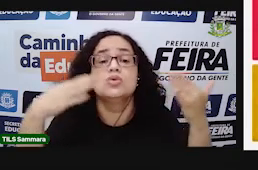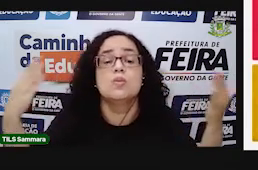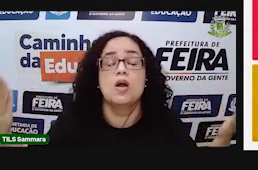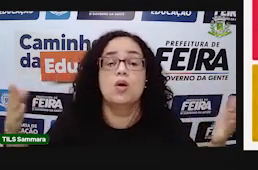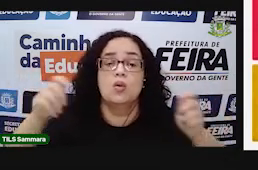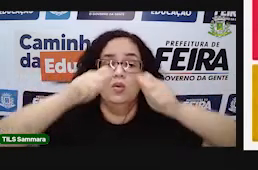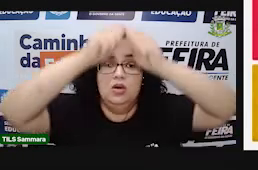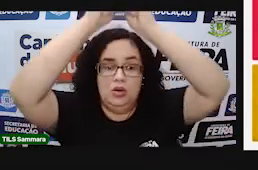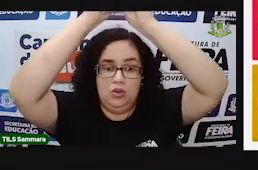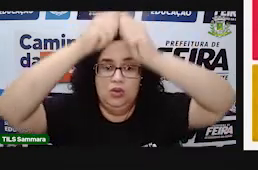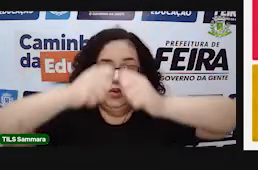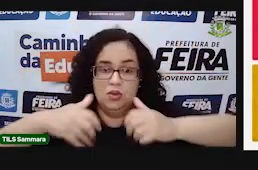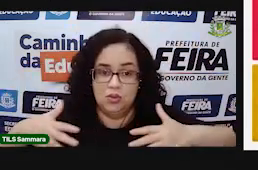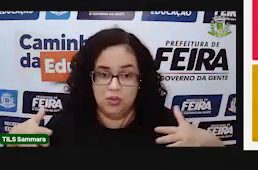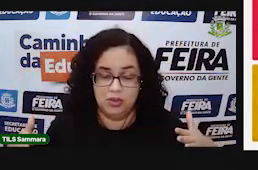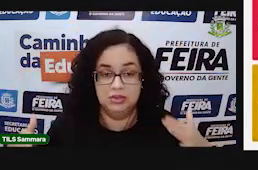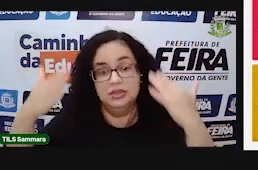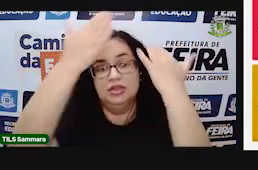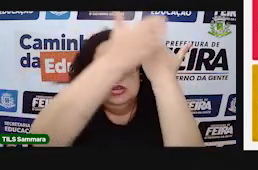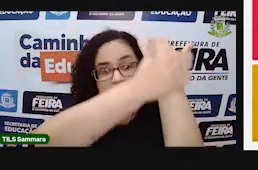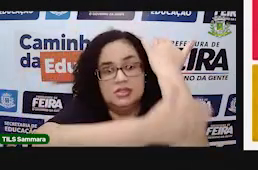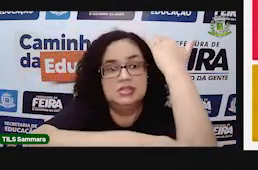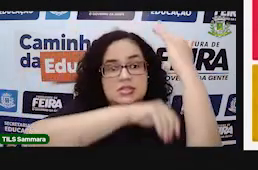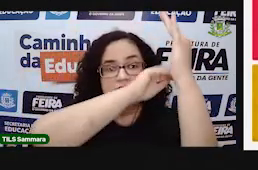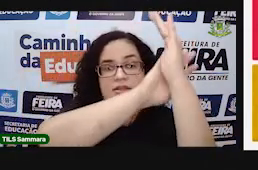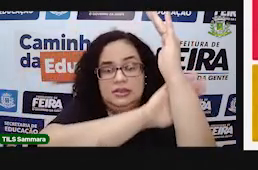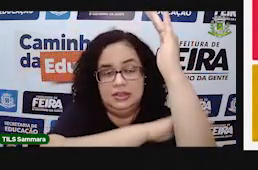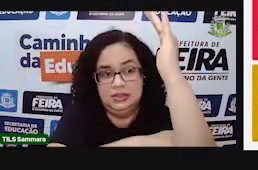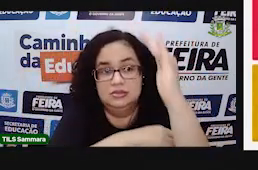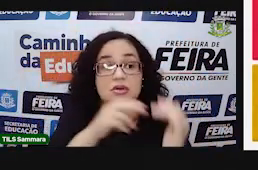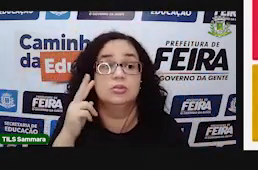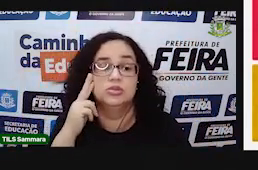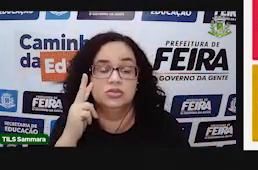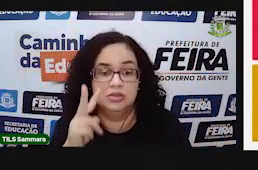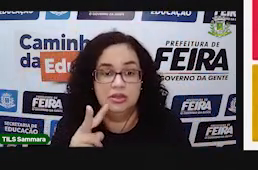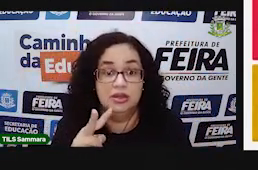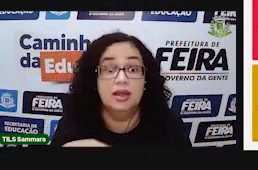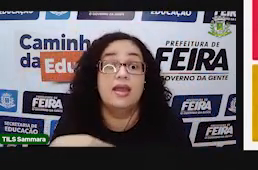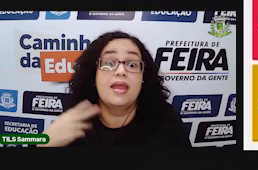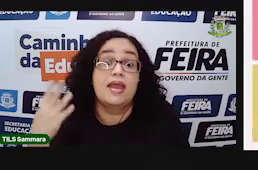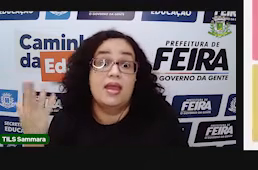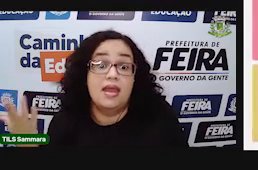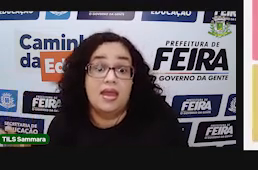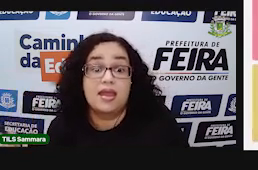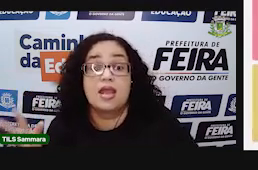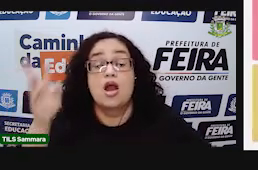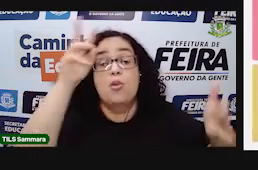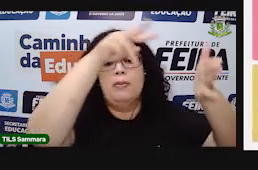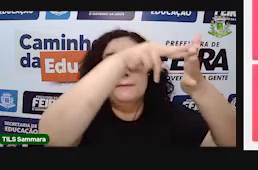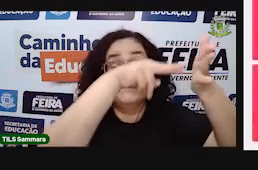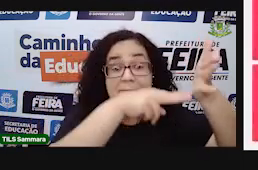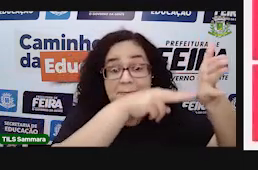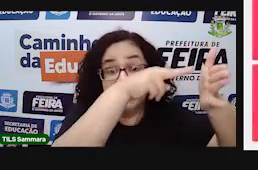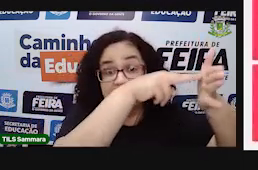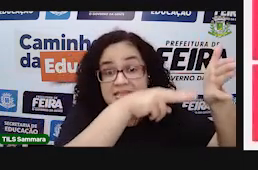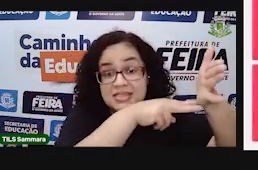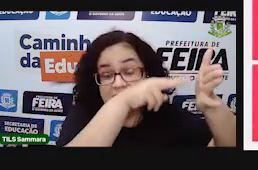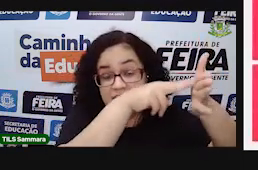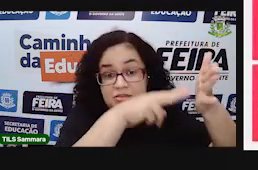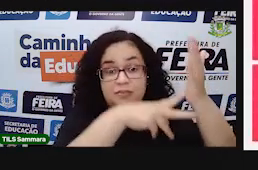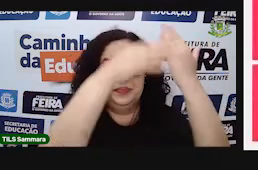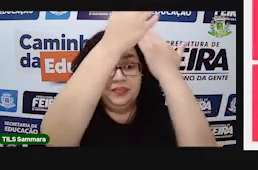É o prisma? Ou é o cone? Faces laterais? Vamos ver. É o